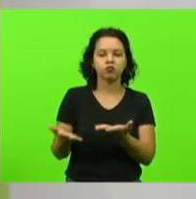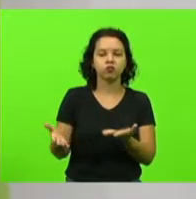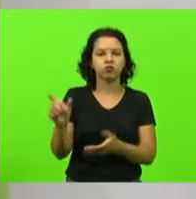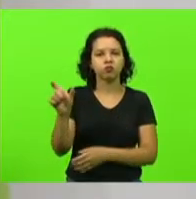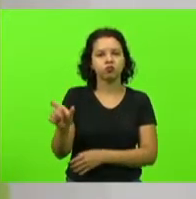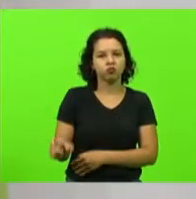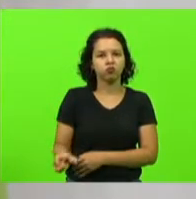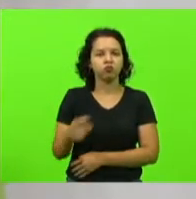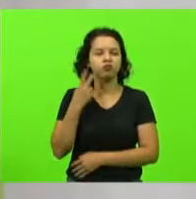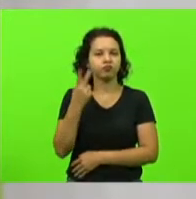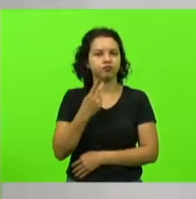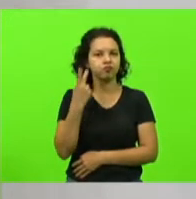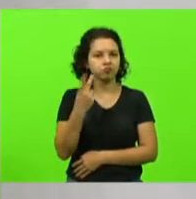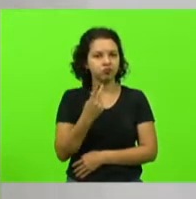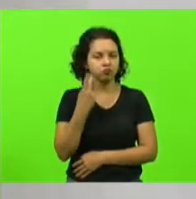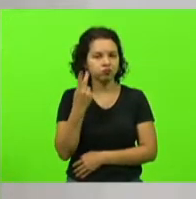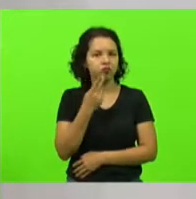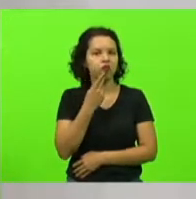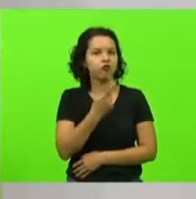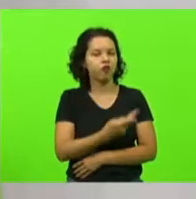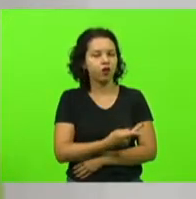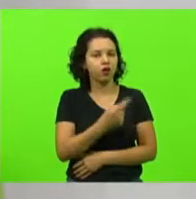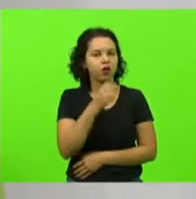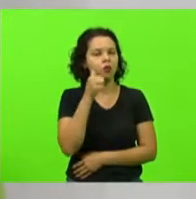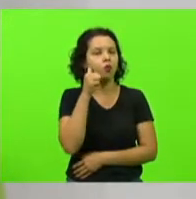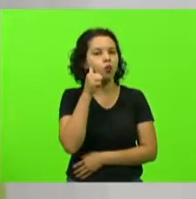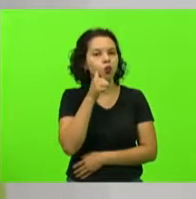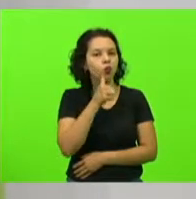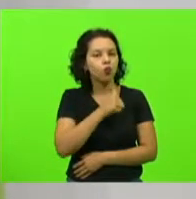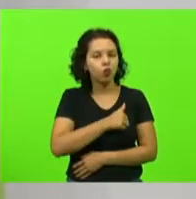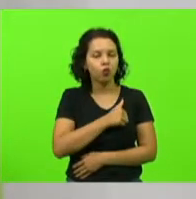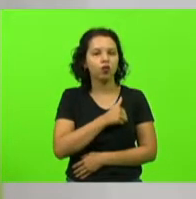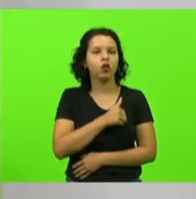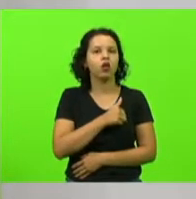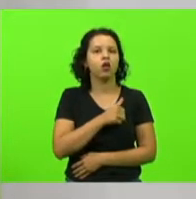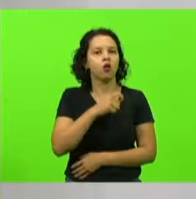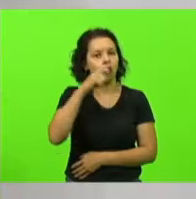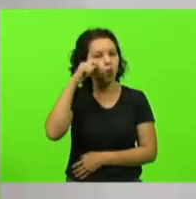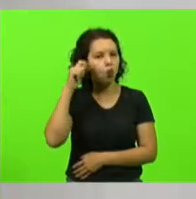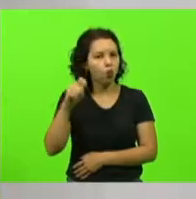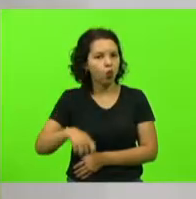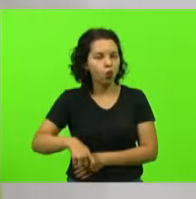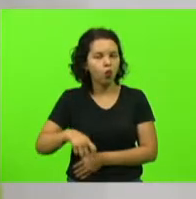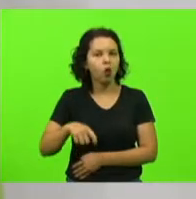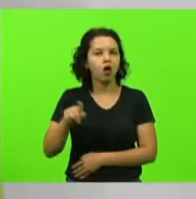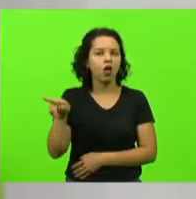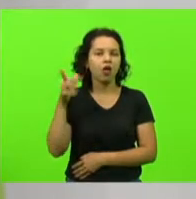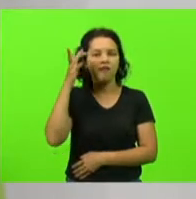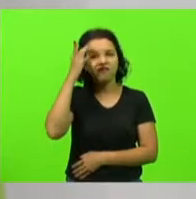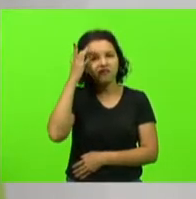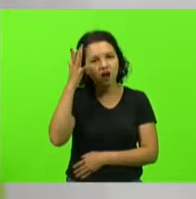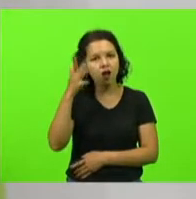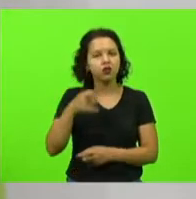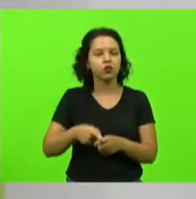que diz que as mulheres ucranianas são fáceis porque são pobres?